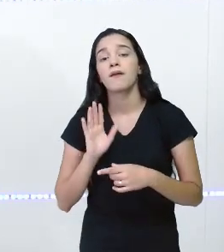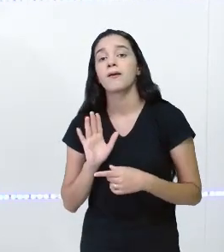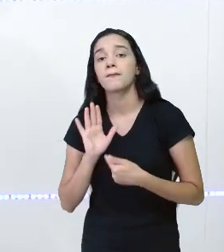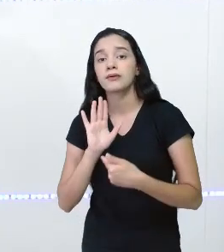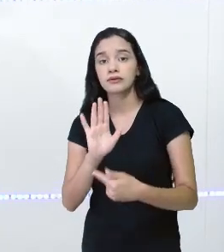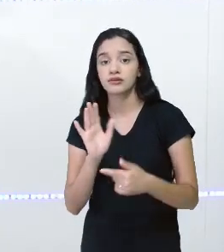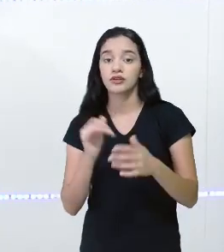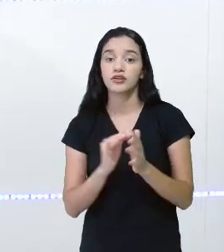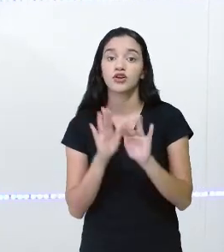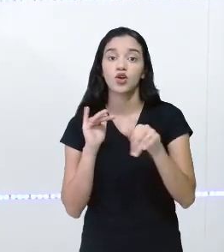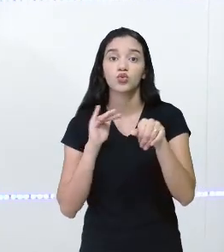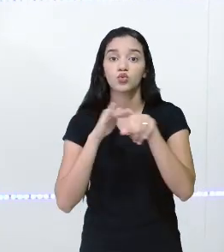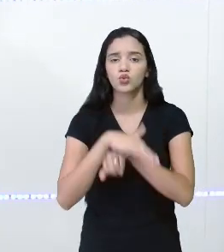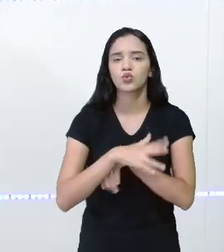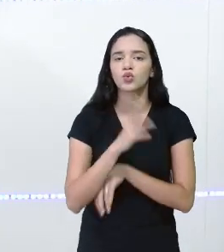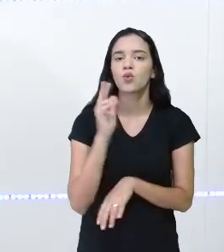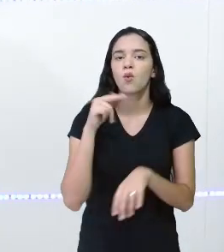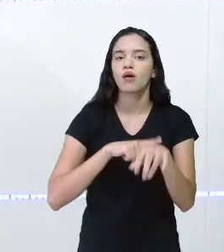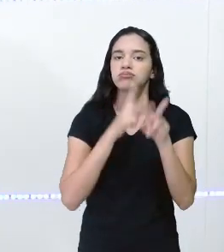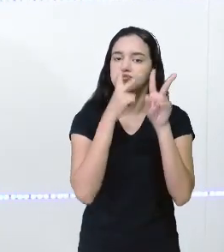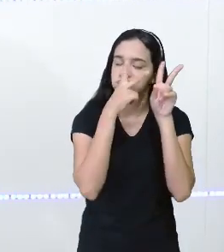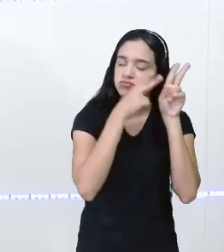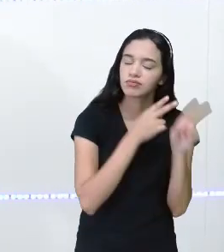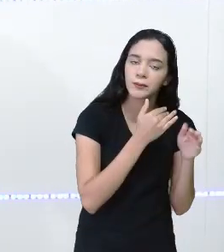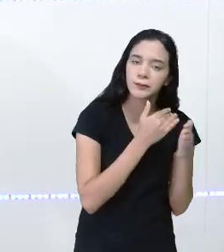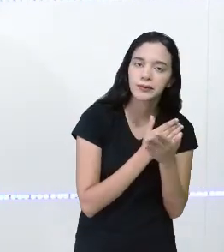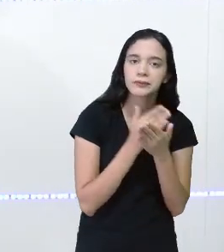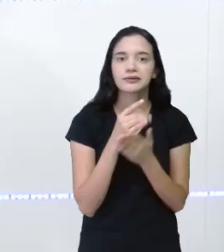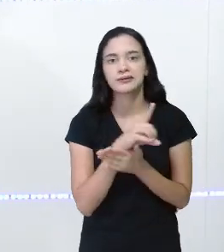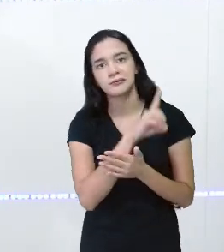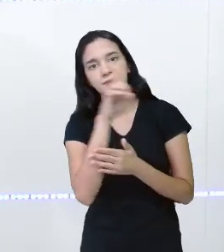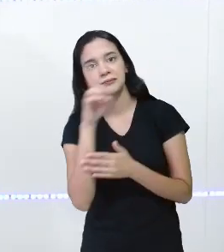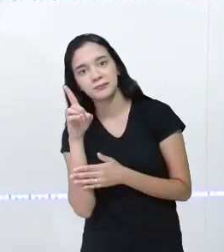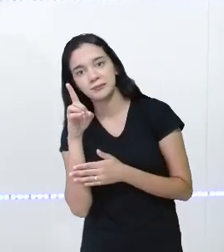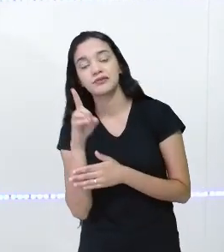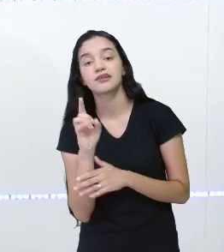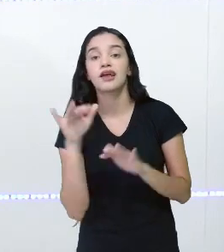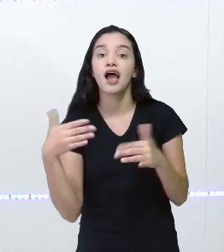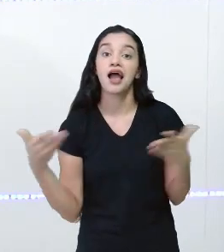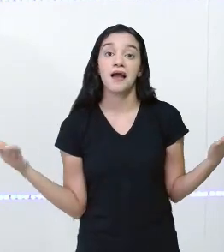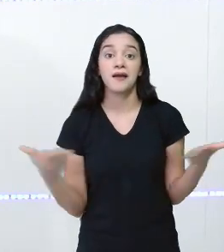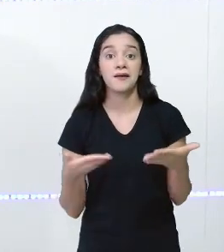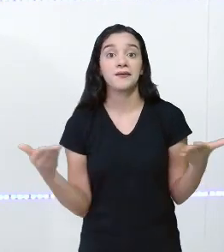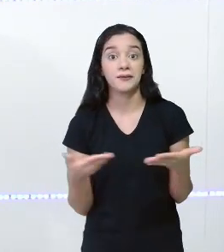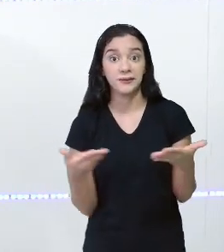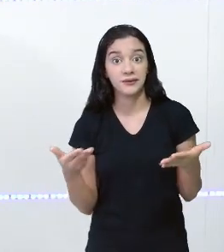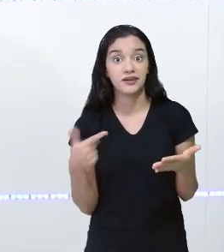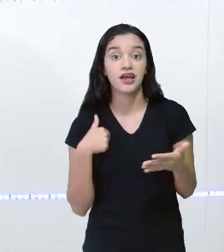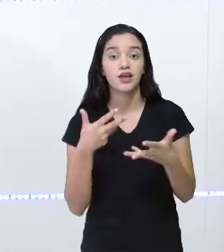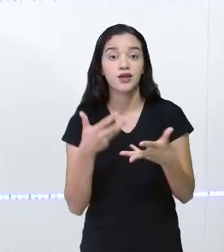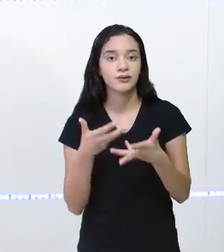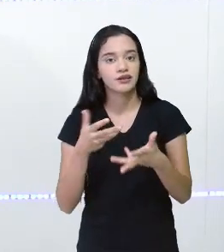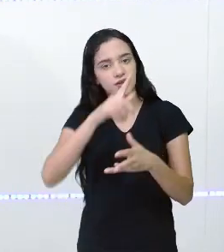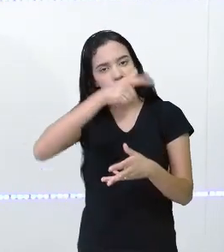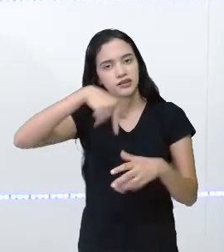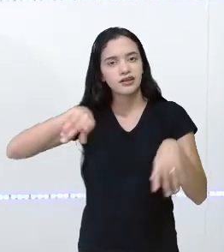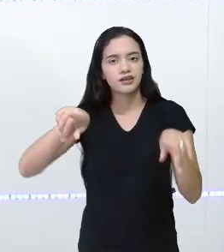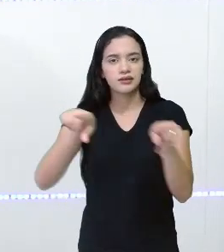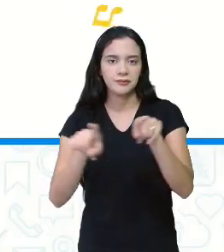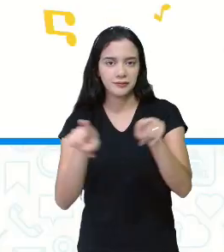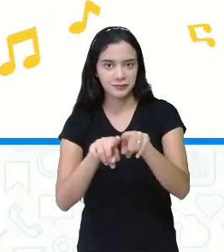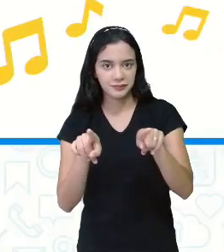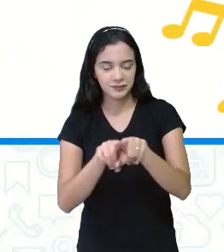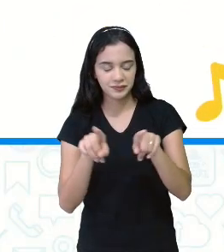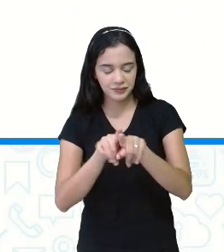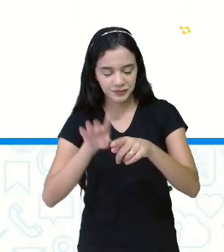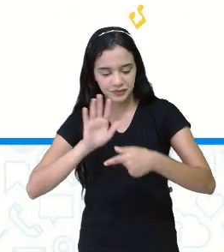hora de dormir, para começar tudo de novo no outro dia. Agora, eu quero que vocês também façam